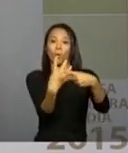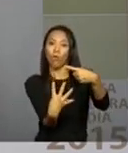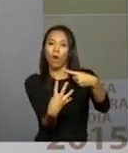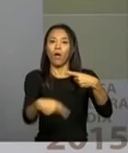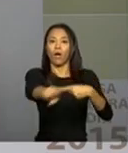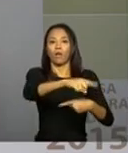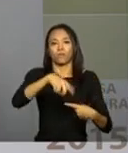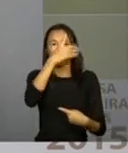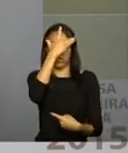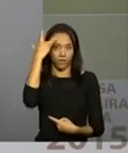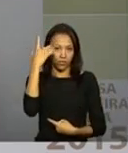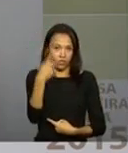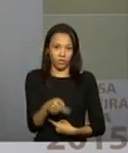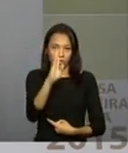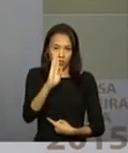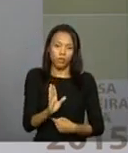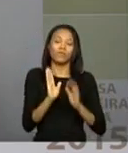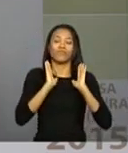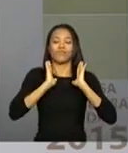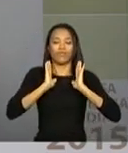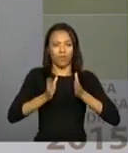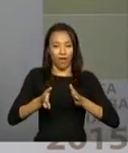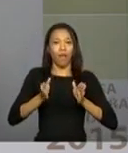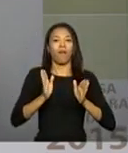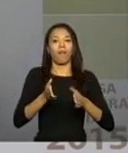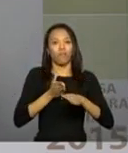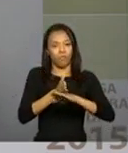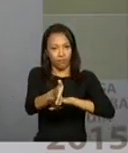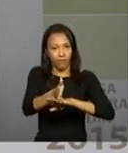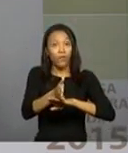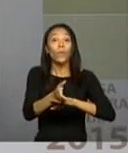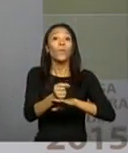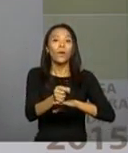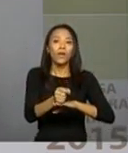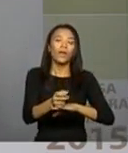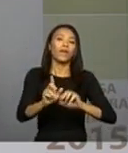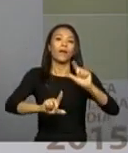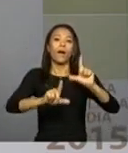brasileira já com acesso à TV paga.